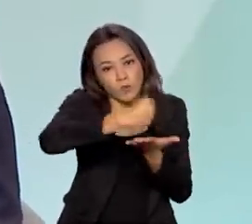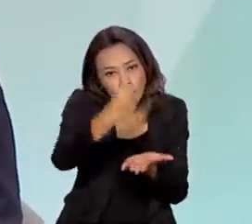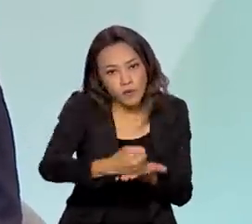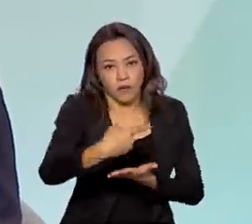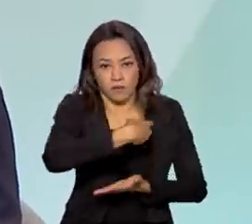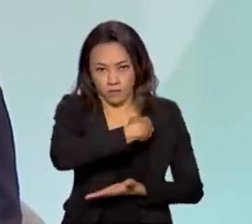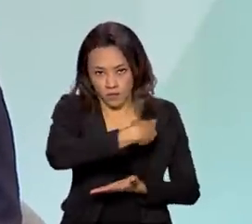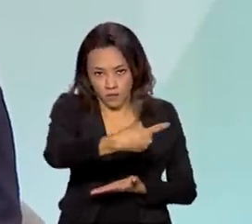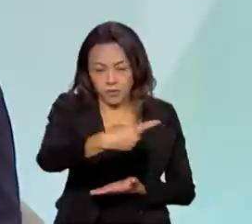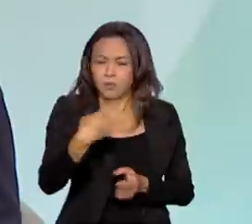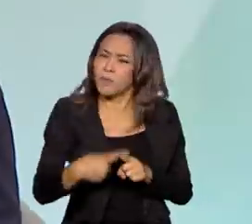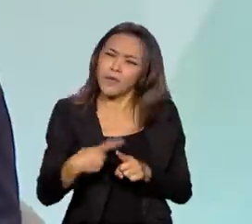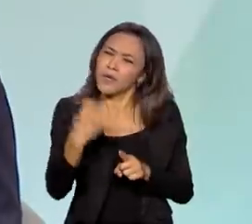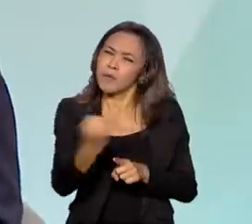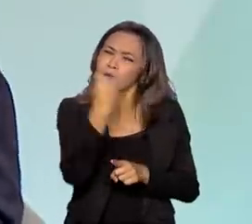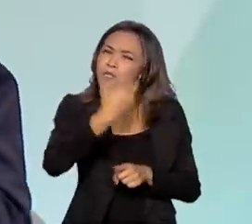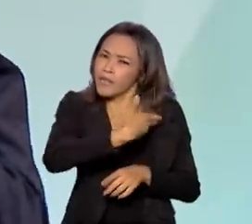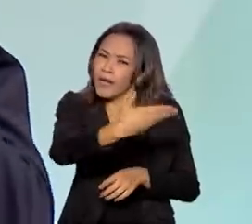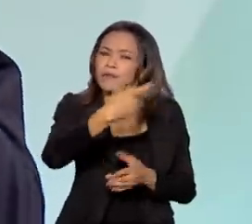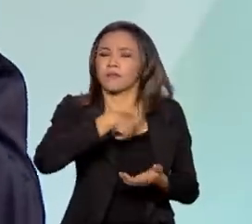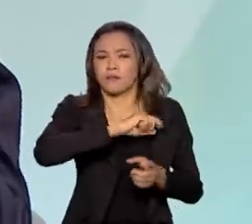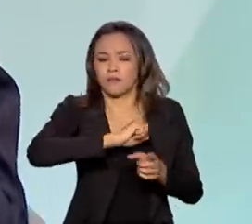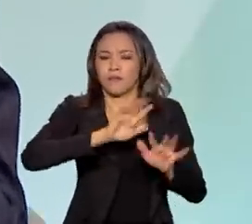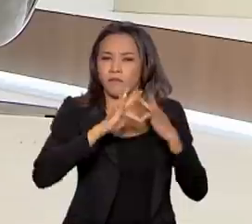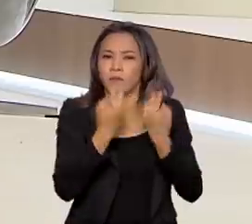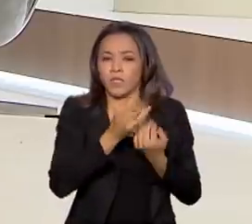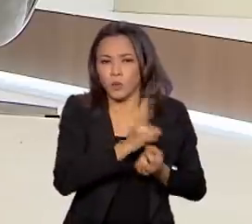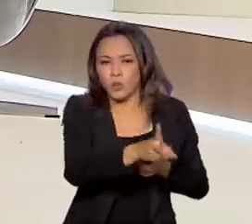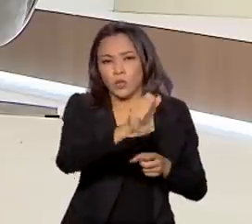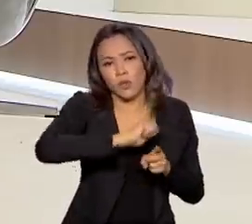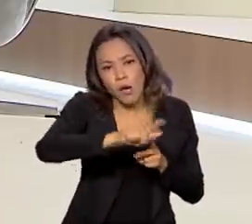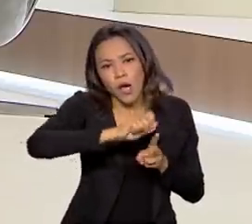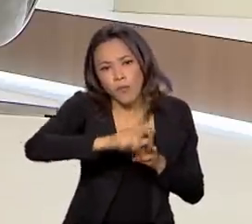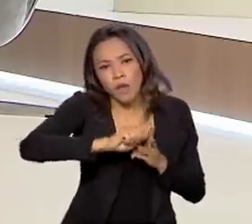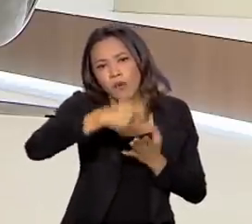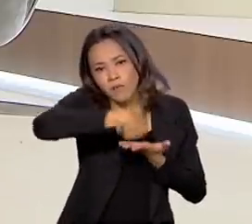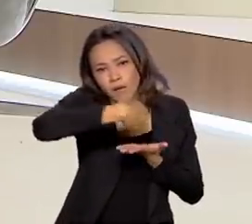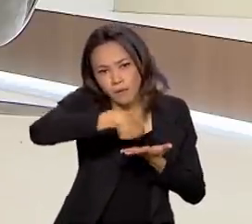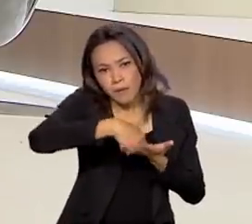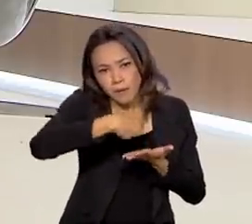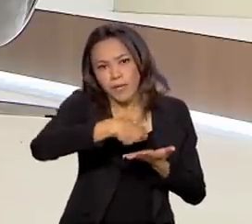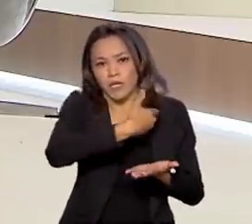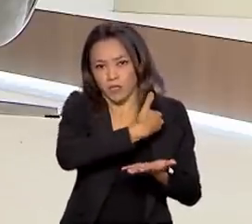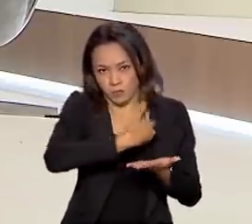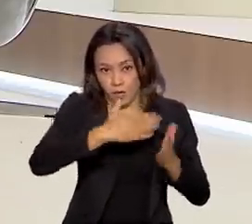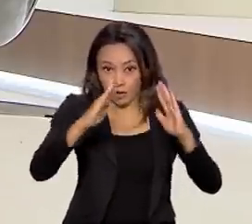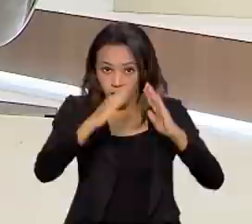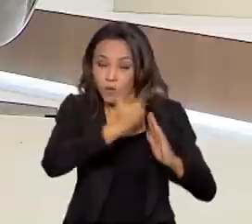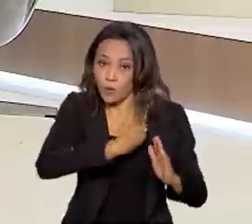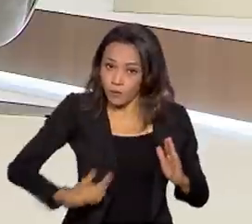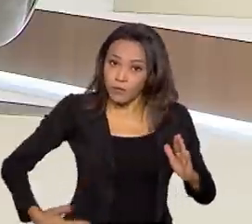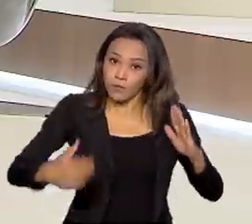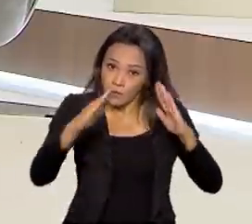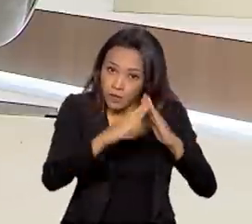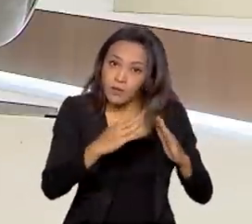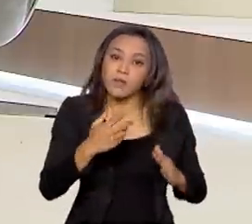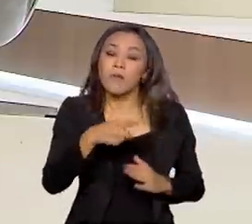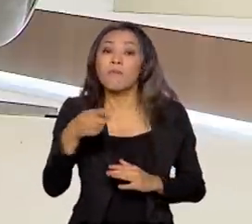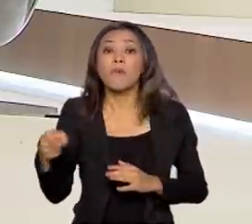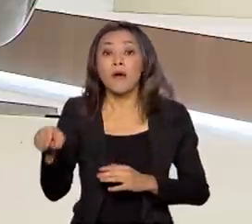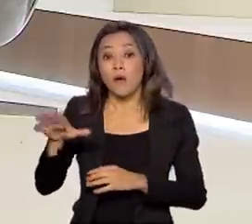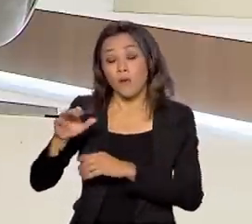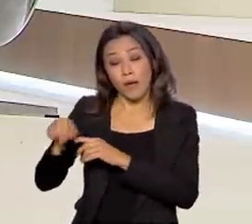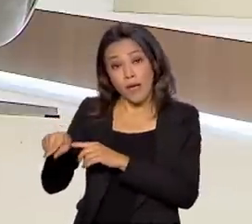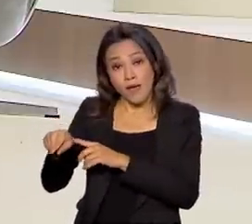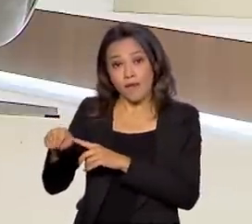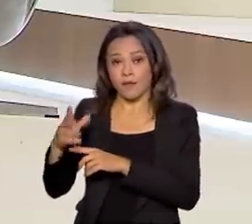muito importante que as famílias paguem, Paulo? Porque além do OGU, o outro recurso para continuar atendendo novas famílias é a